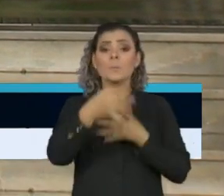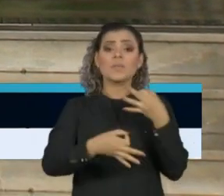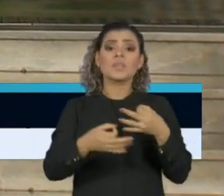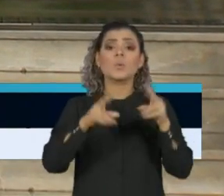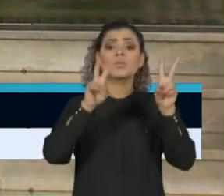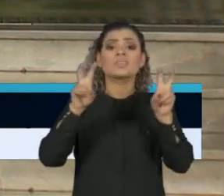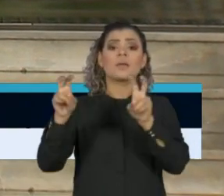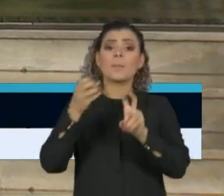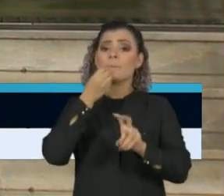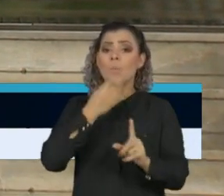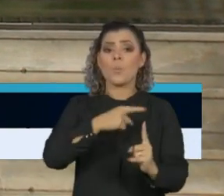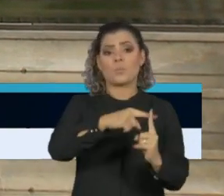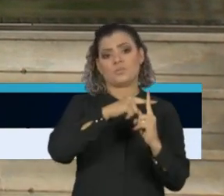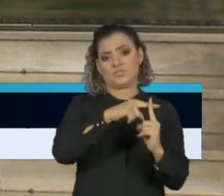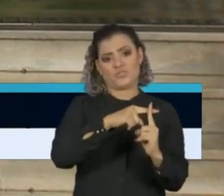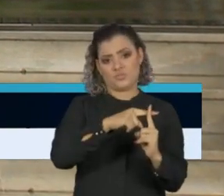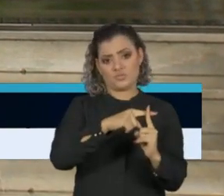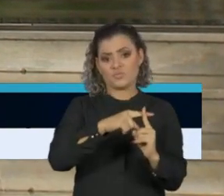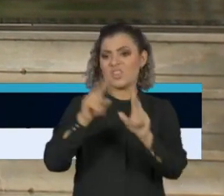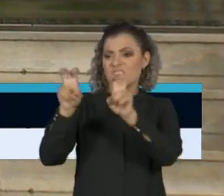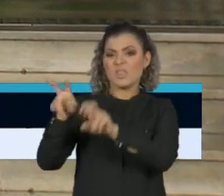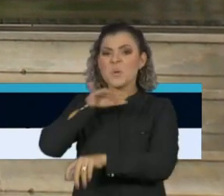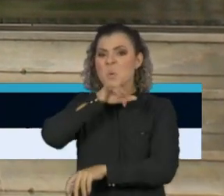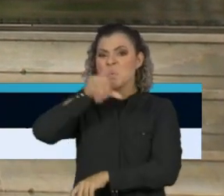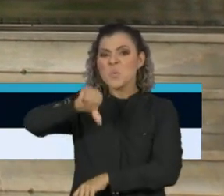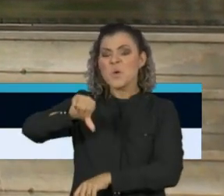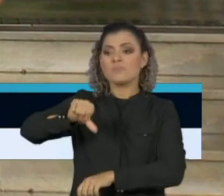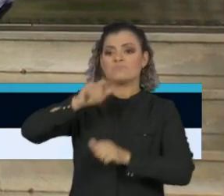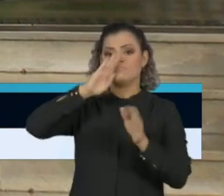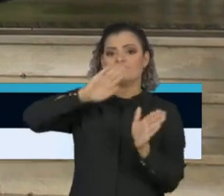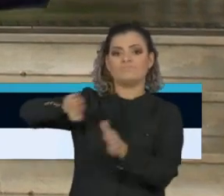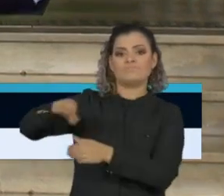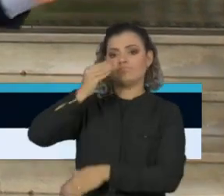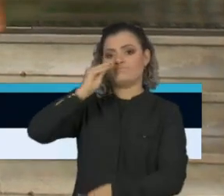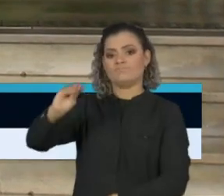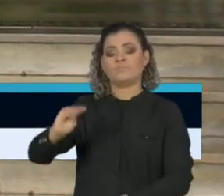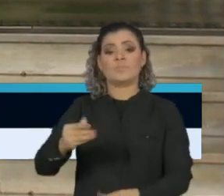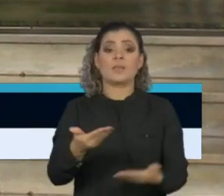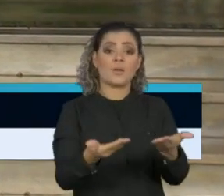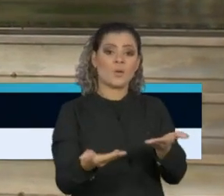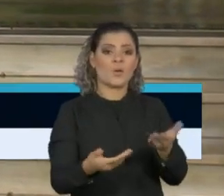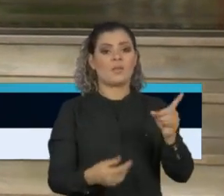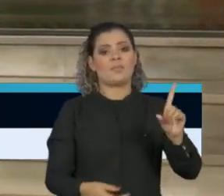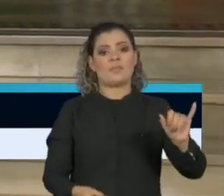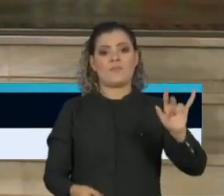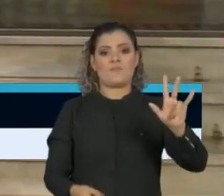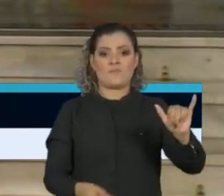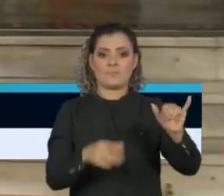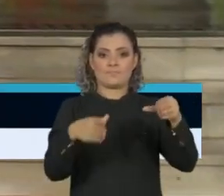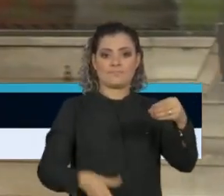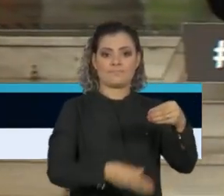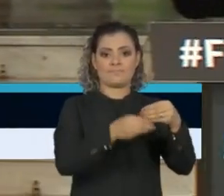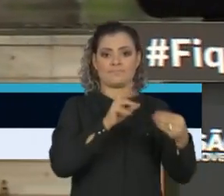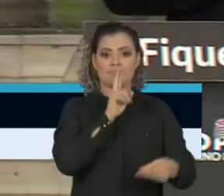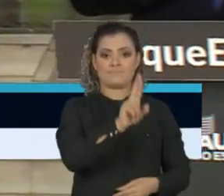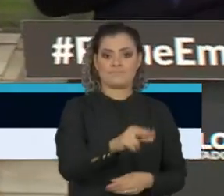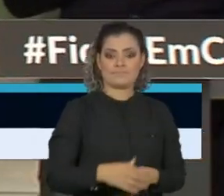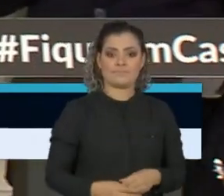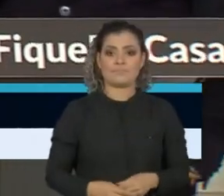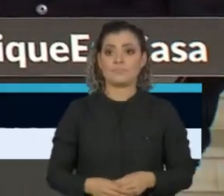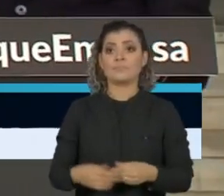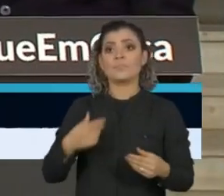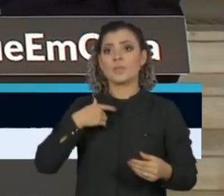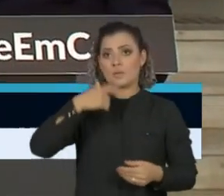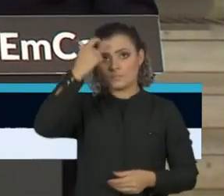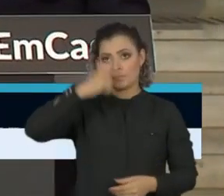boas e positivas para a população brasileira. E passo a palavra agora ao doutor Davi Wippe. Eu falo seguramente